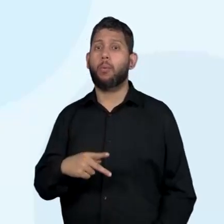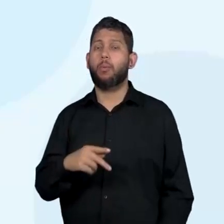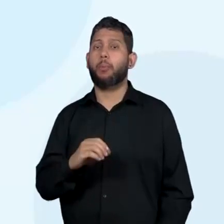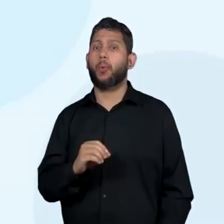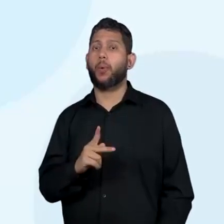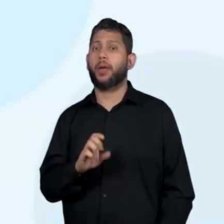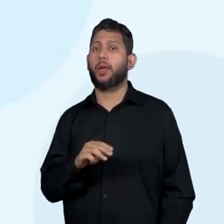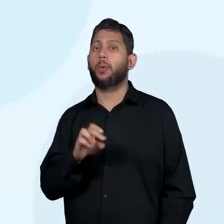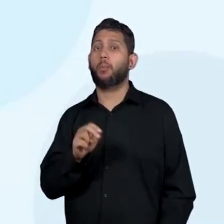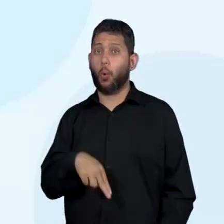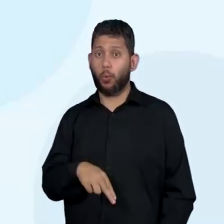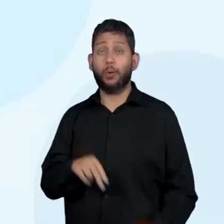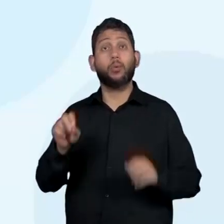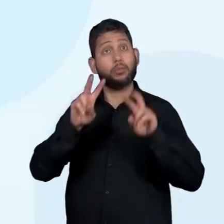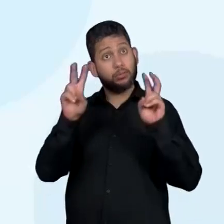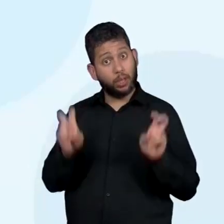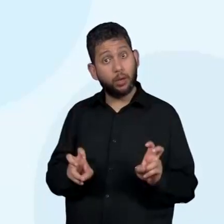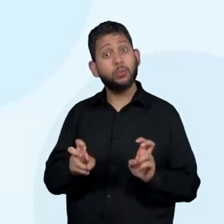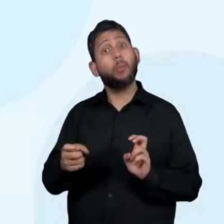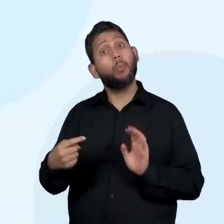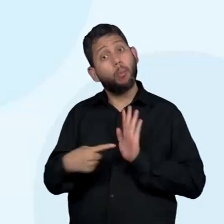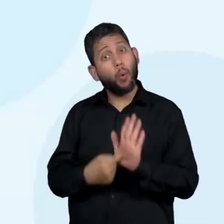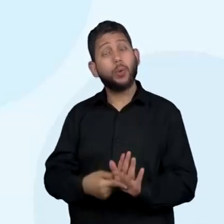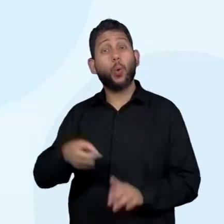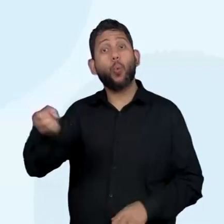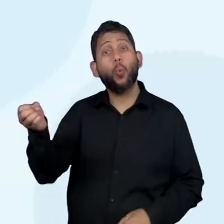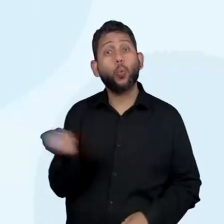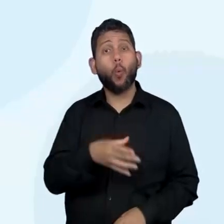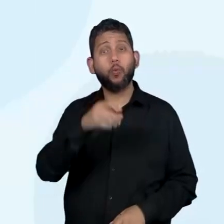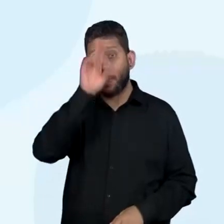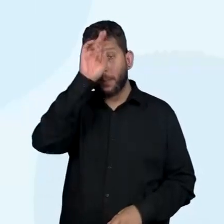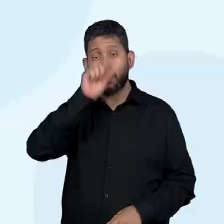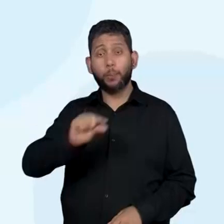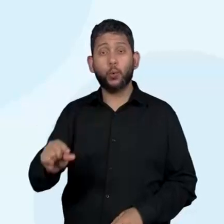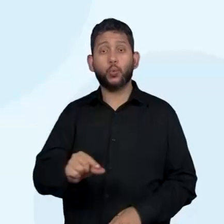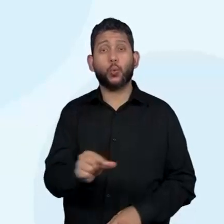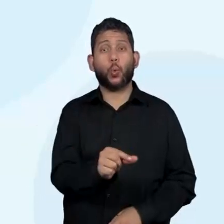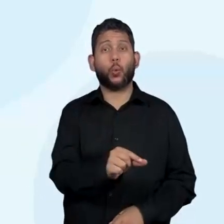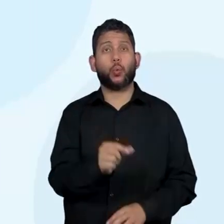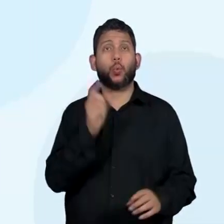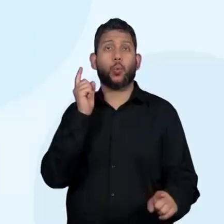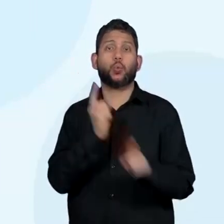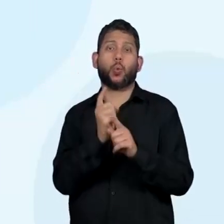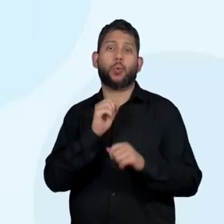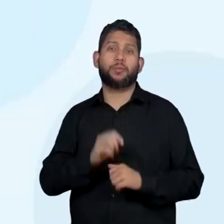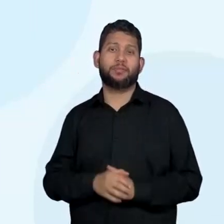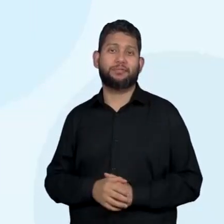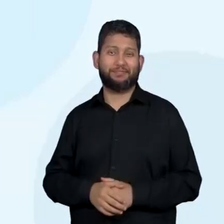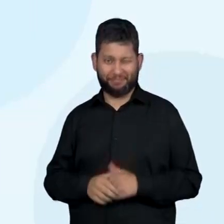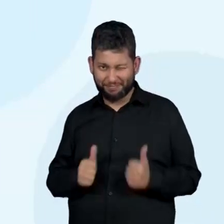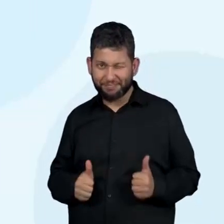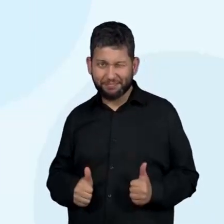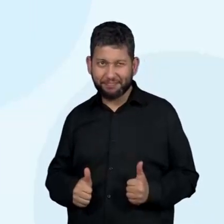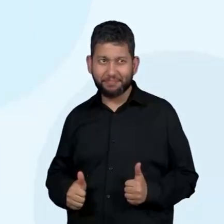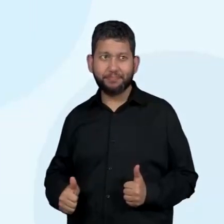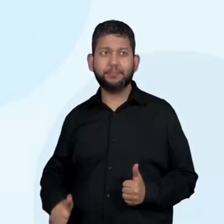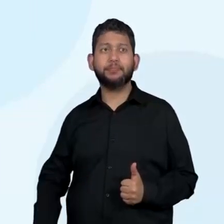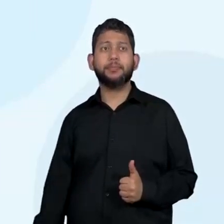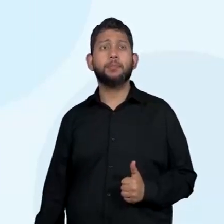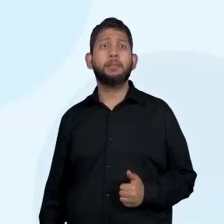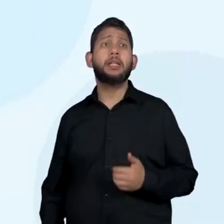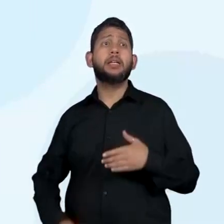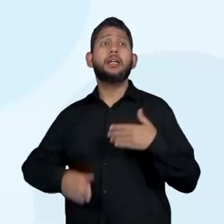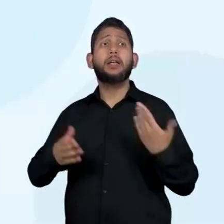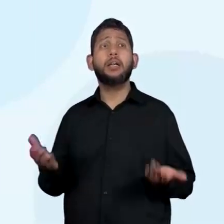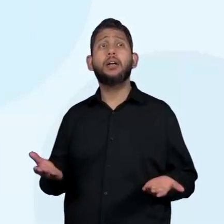besouros encontrados na Austrália. Aí